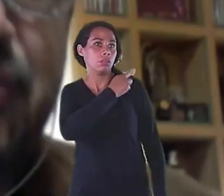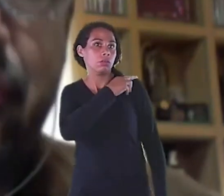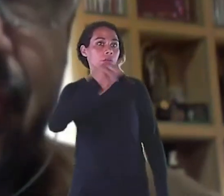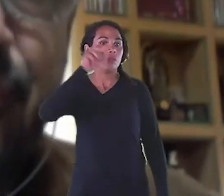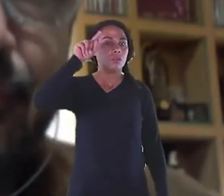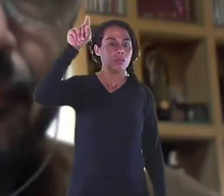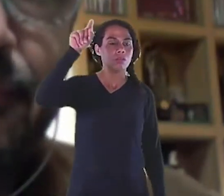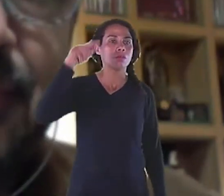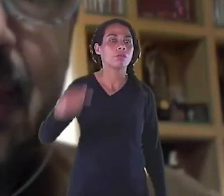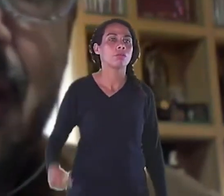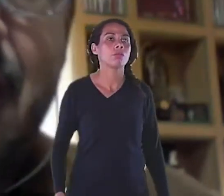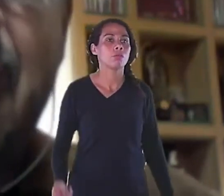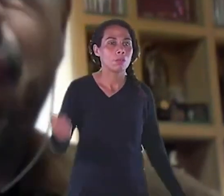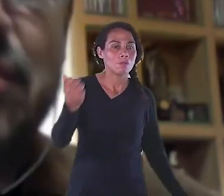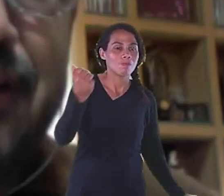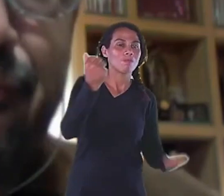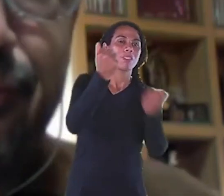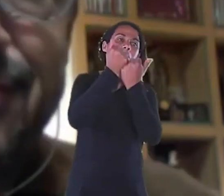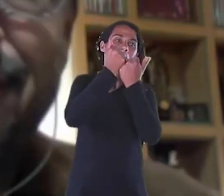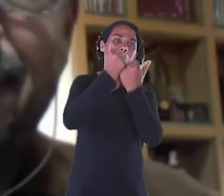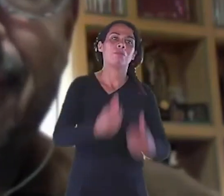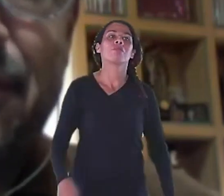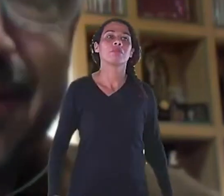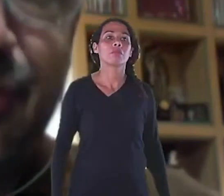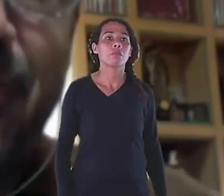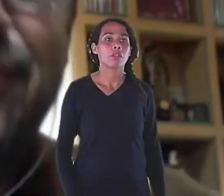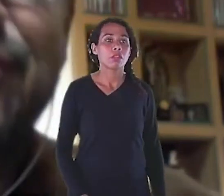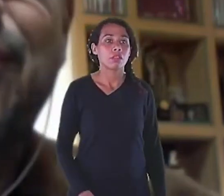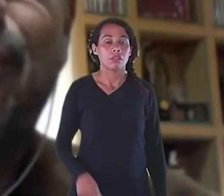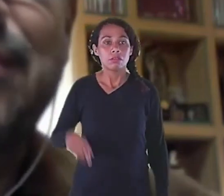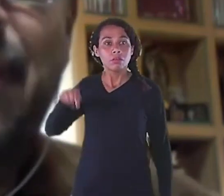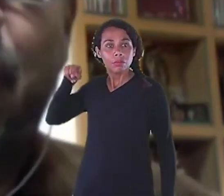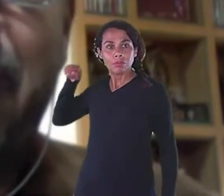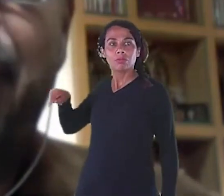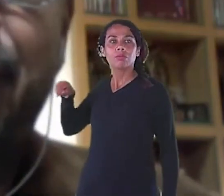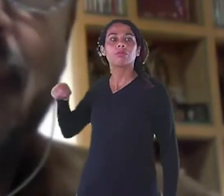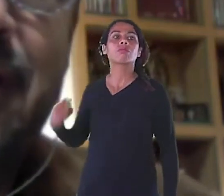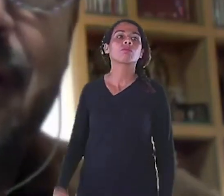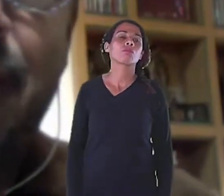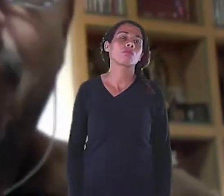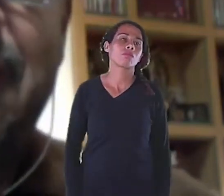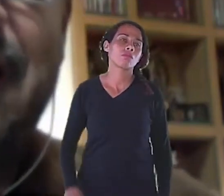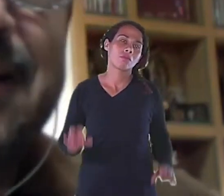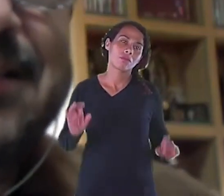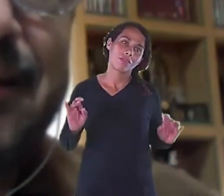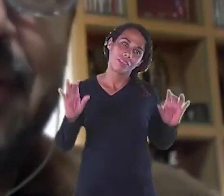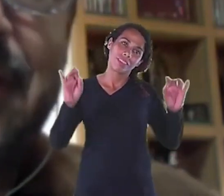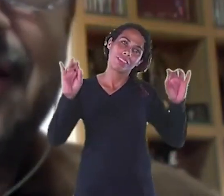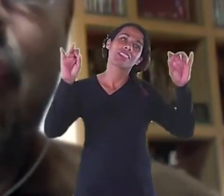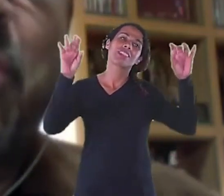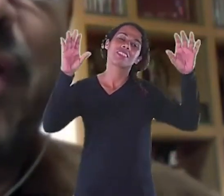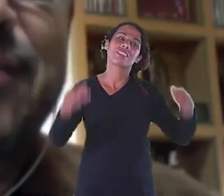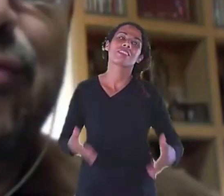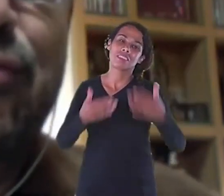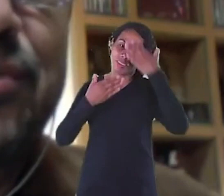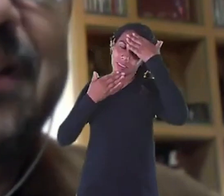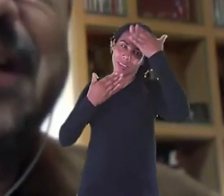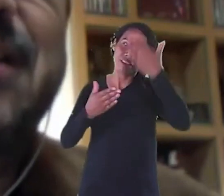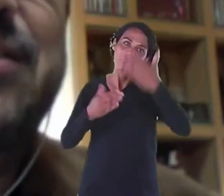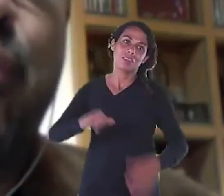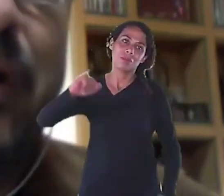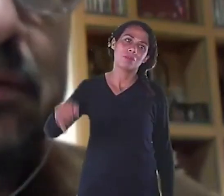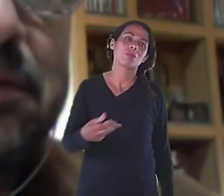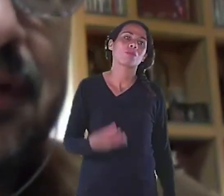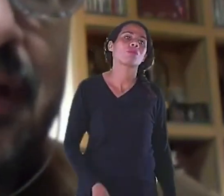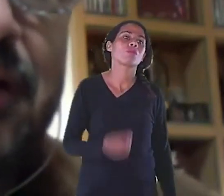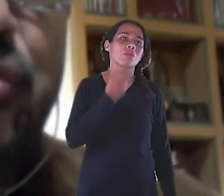deste evento. A você, Afonso, especialmente o seu Sempre um Papo, eu queria agradecer, nessa comemoração sua